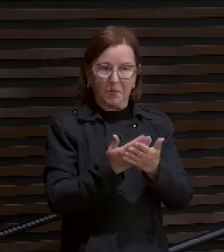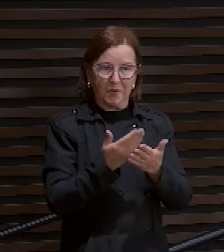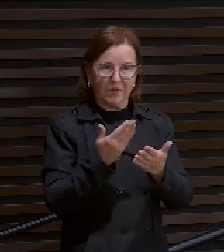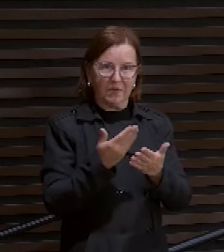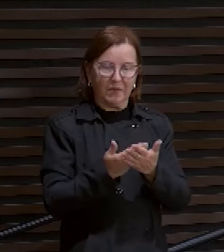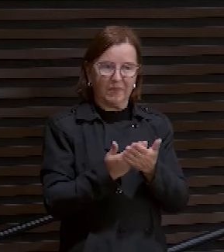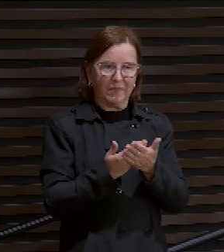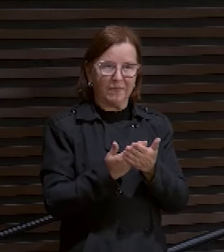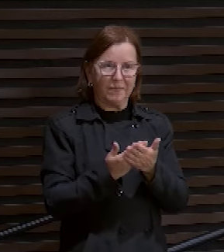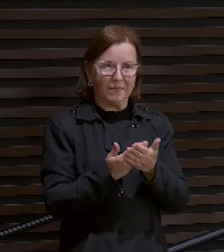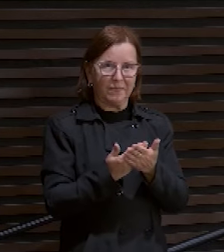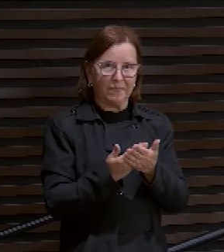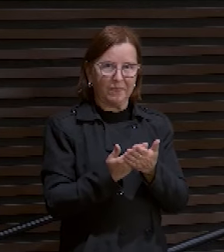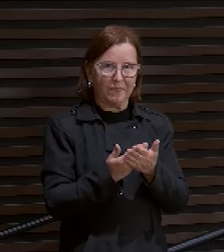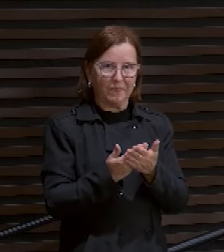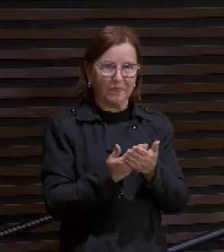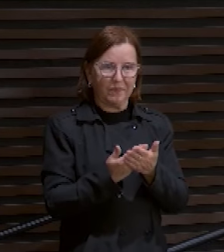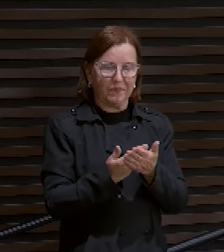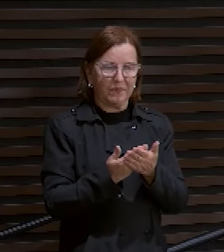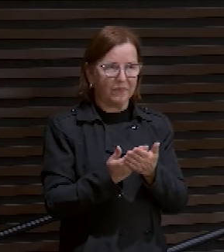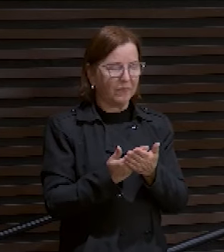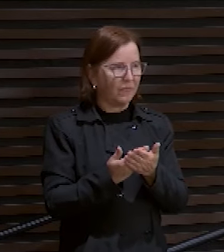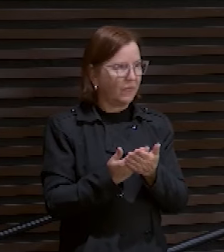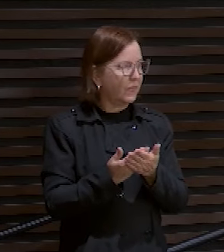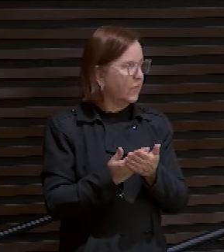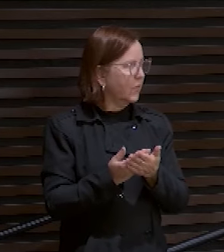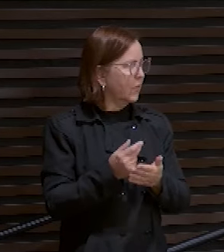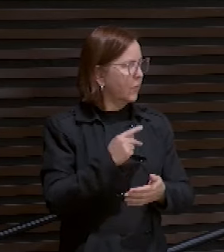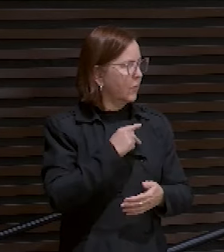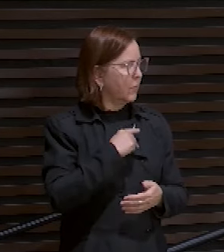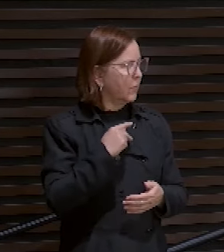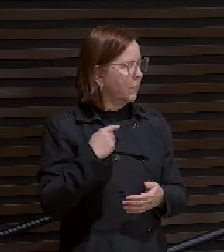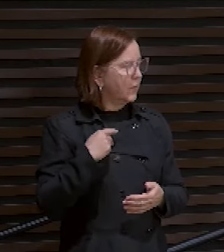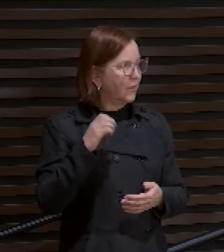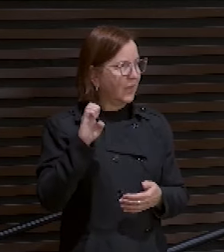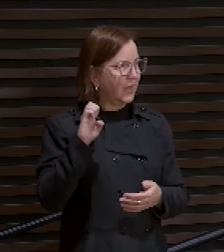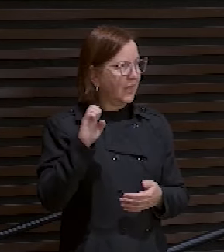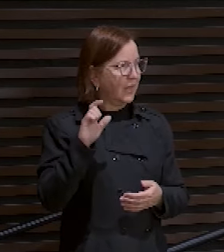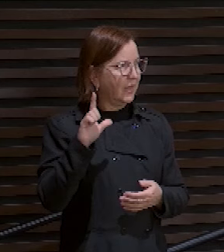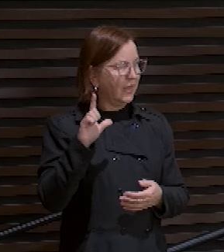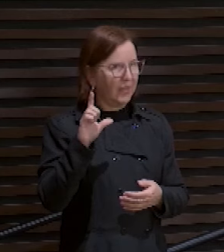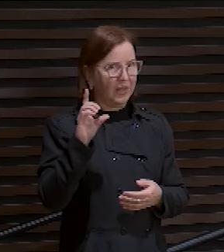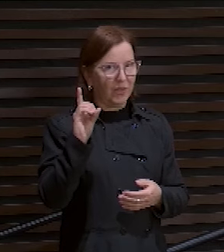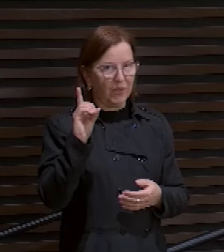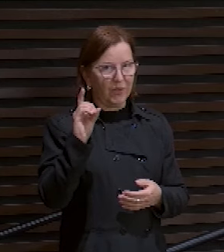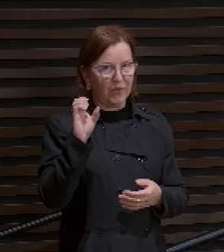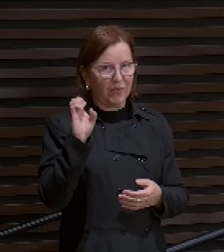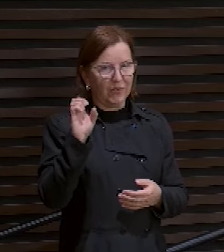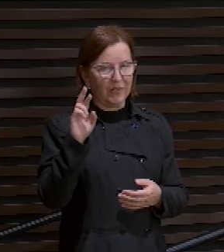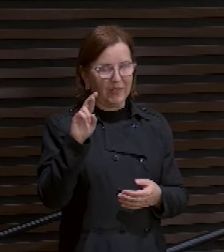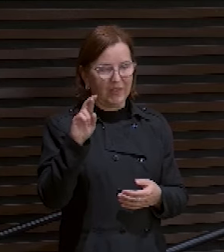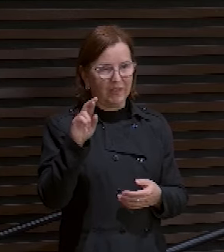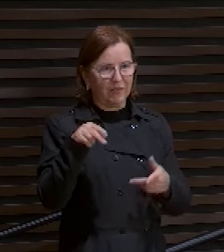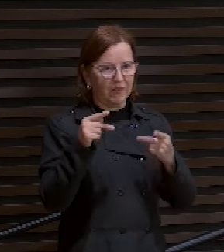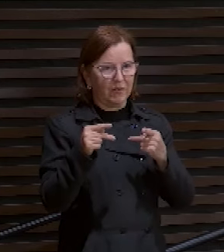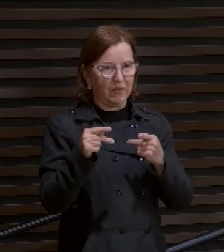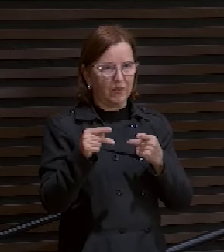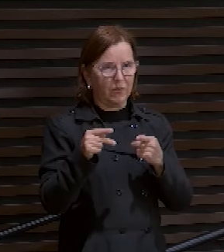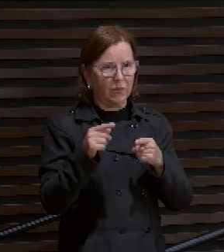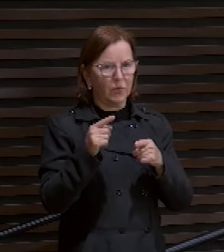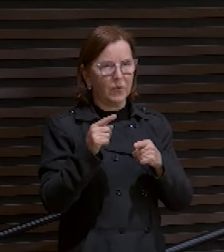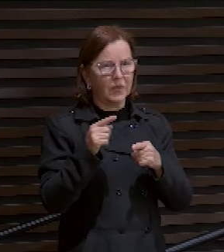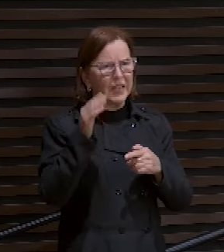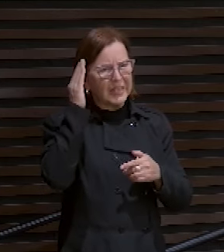nosso irmão lá, o pastor Helder. Ele falou, sabe por que você não ora?